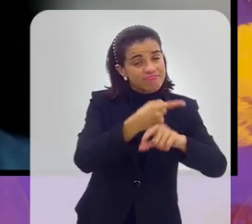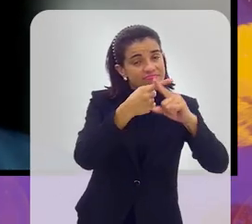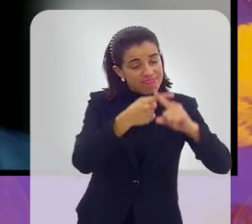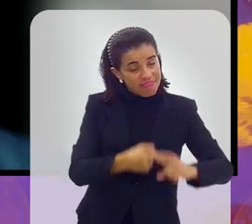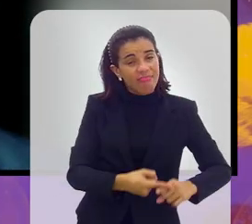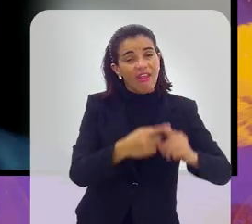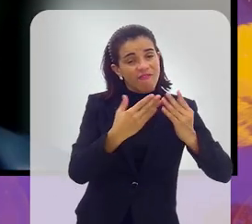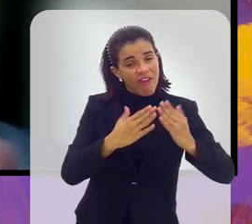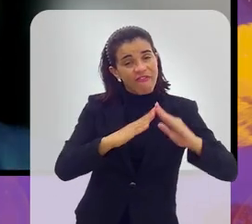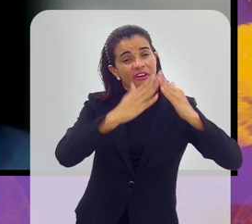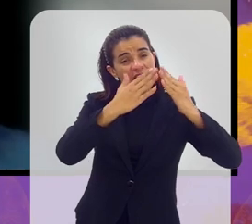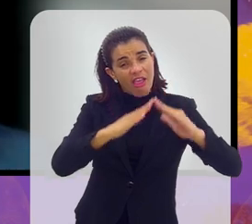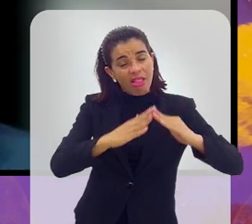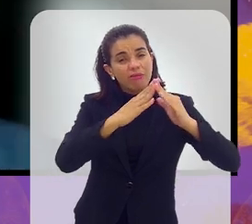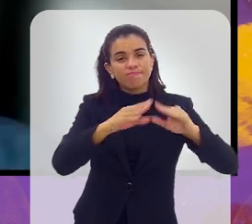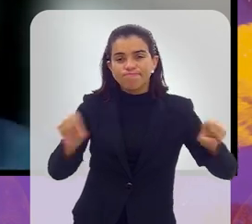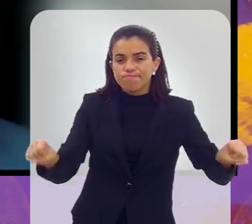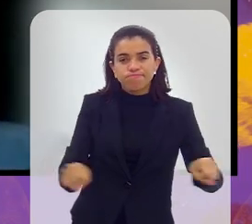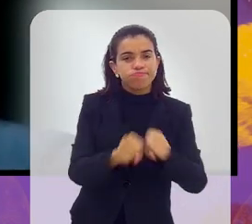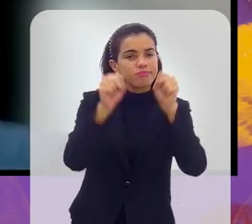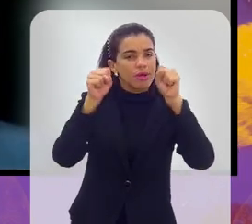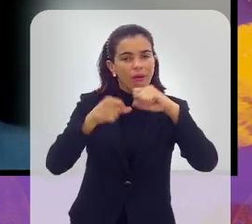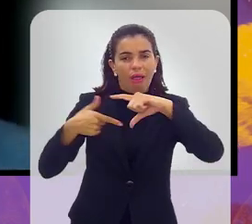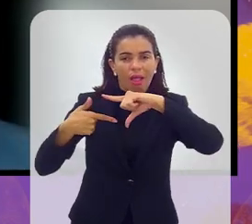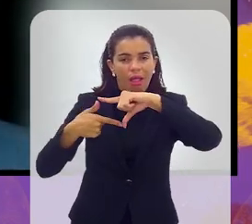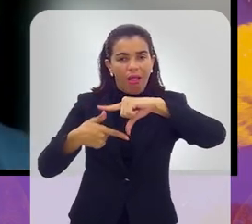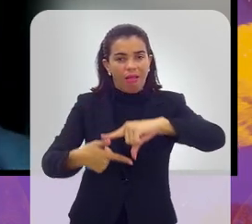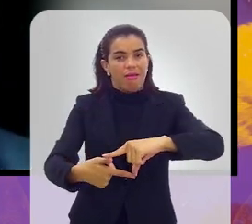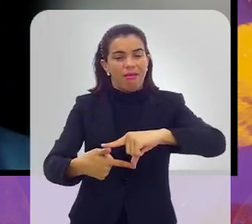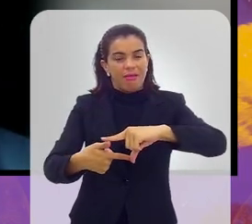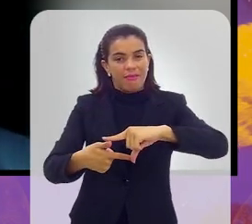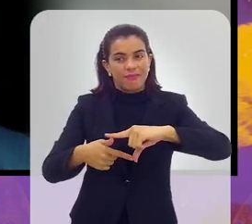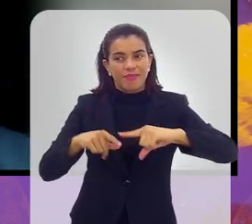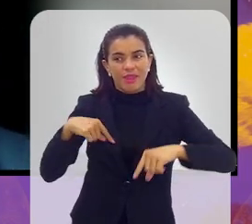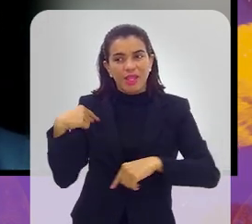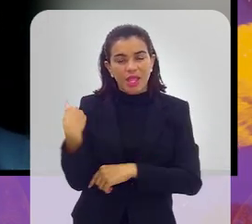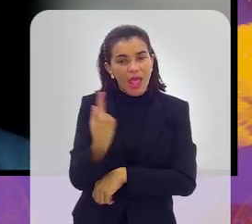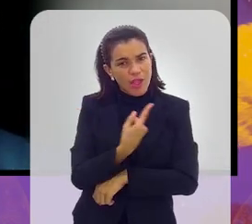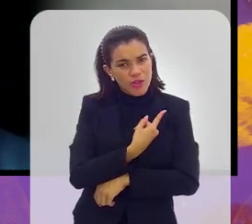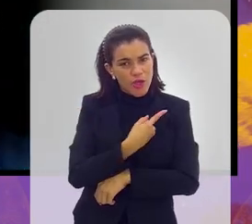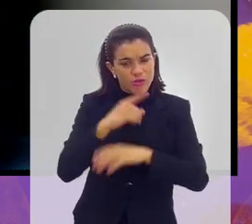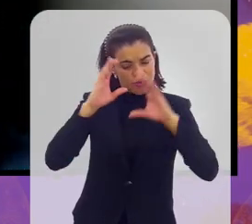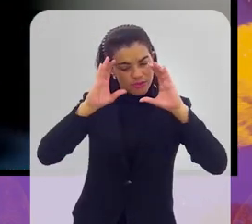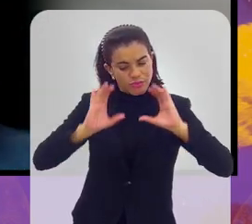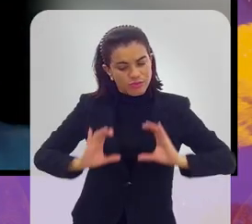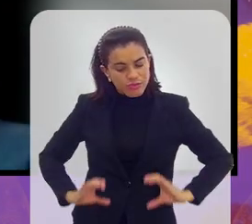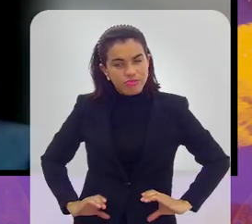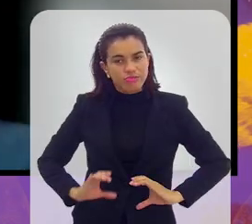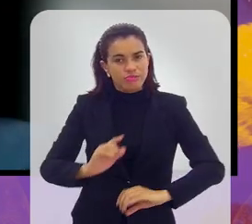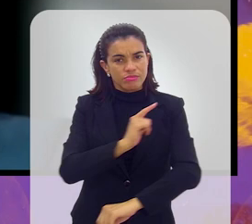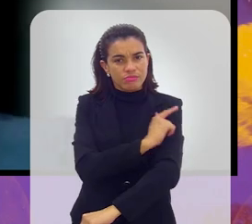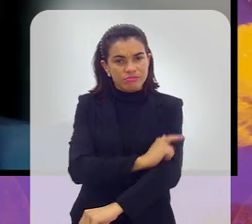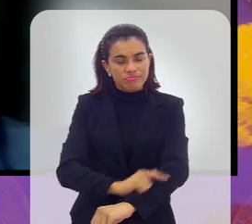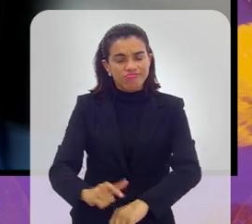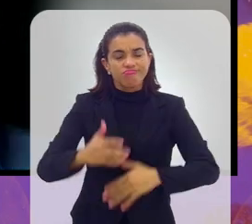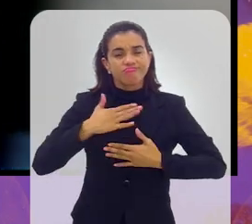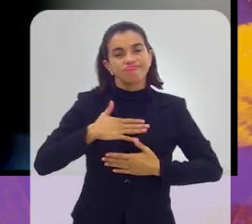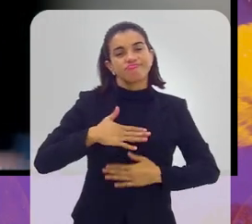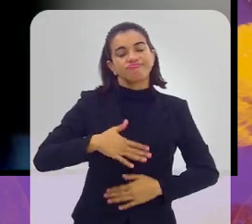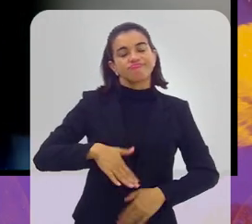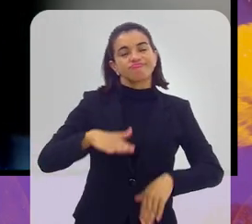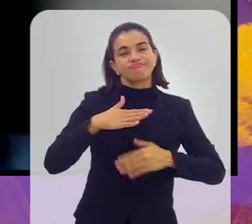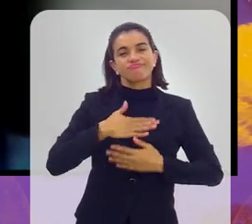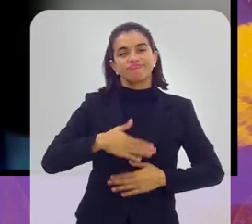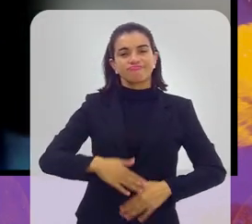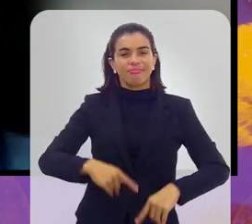Favelas, tem se tornado uma quebra desse paradigma e, claro, a nossa conduta dentro dos jogos, nossa